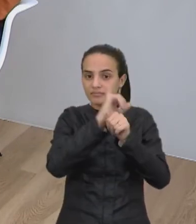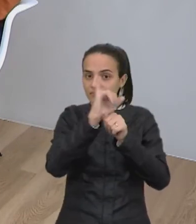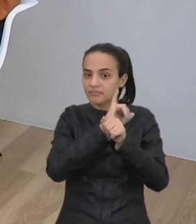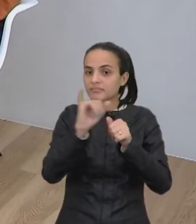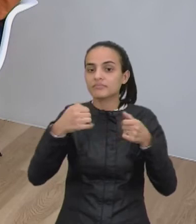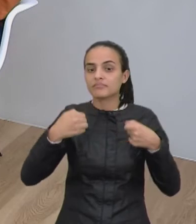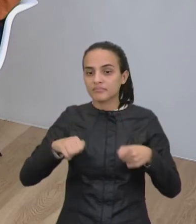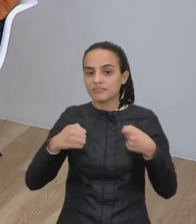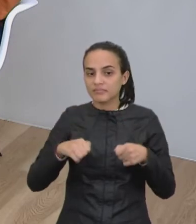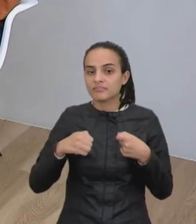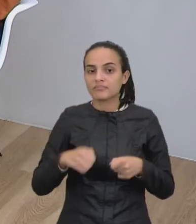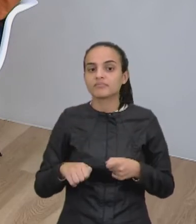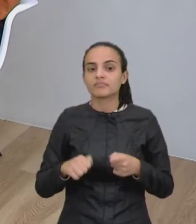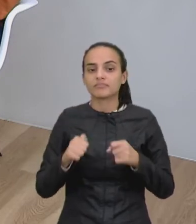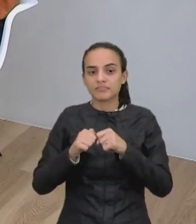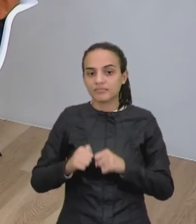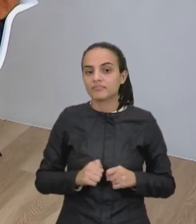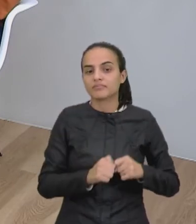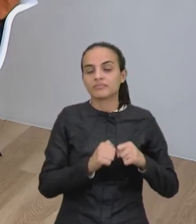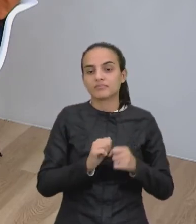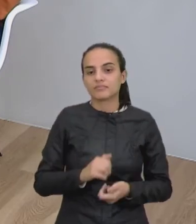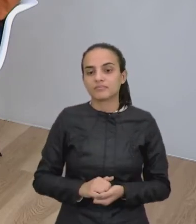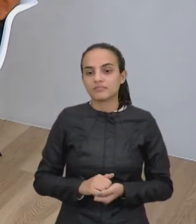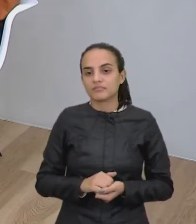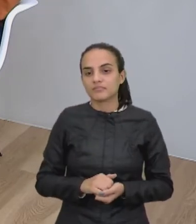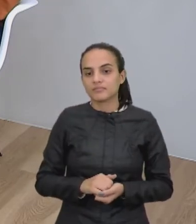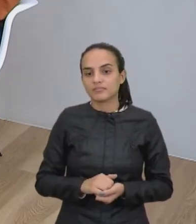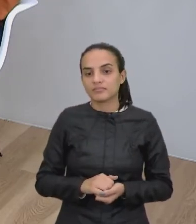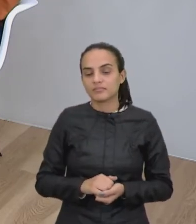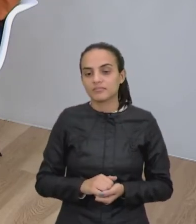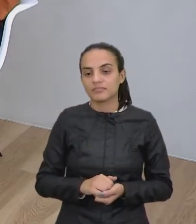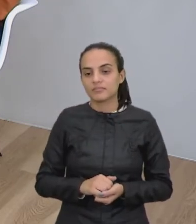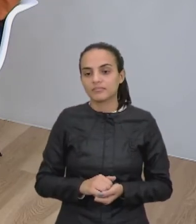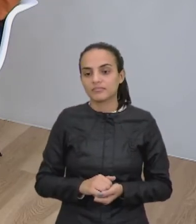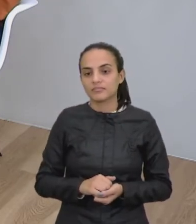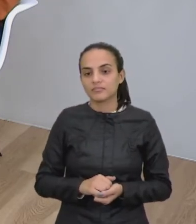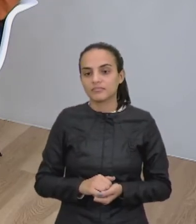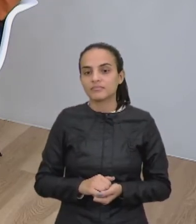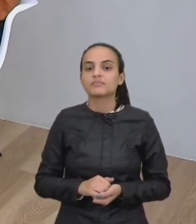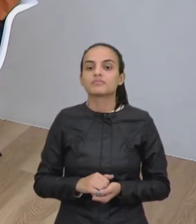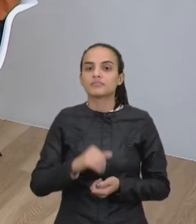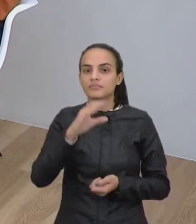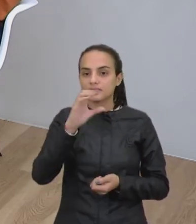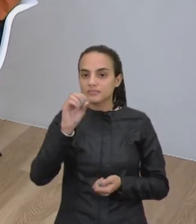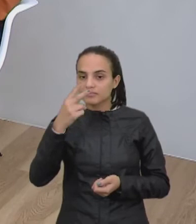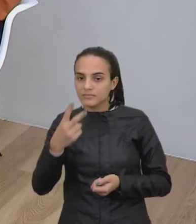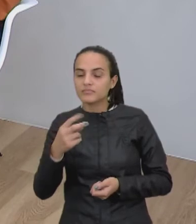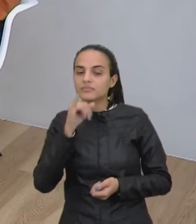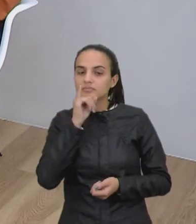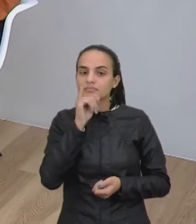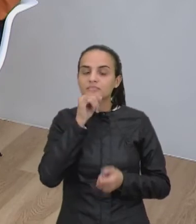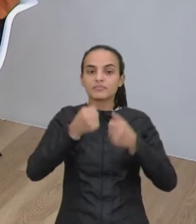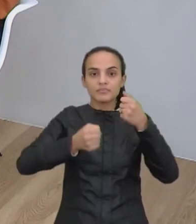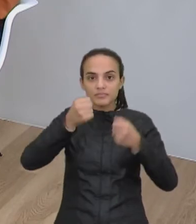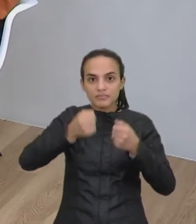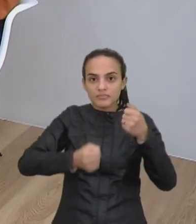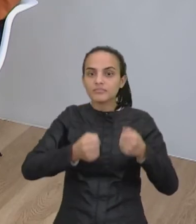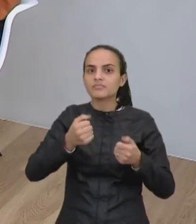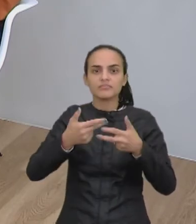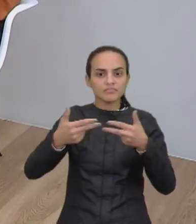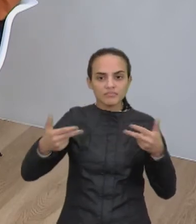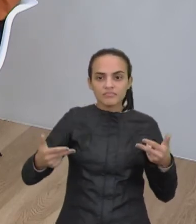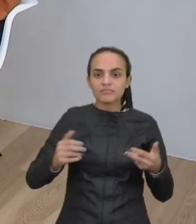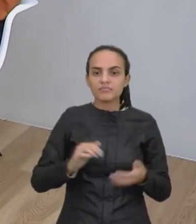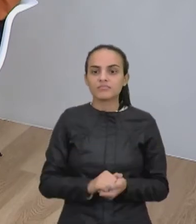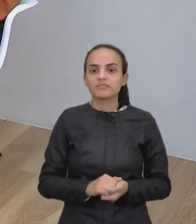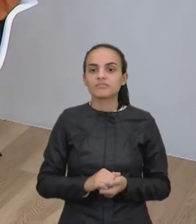necessário para isso, né. O quanto de CO2 cada veículo lança na atmosfera. O quanto